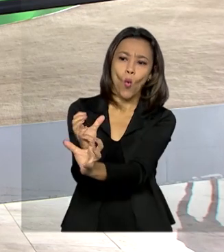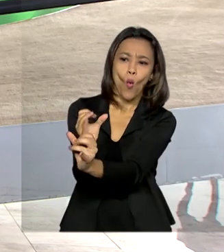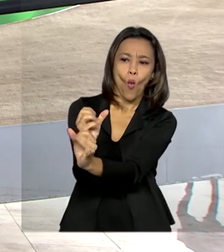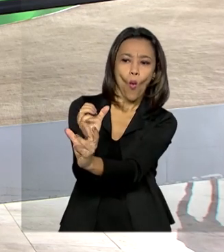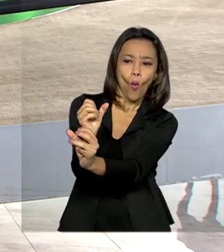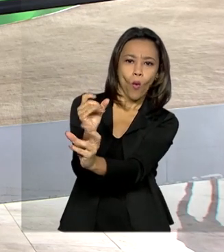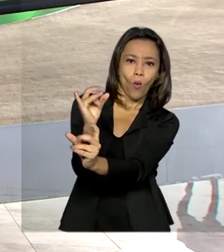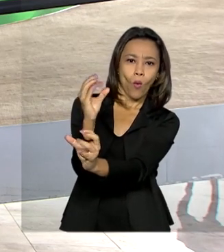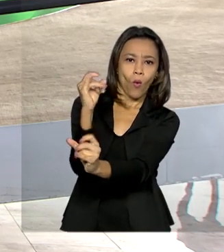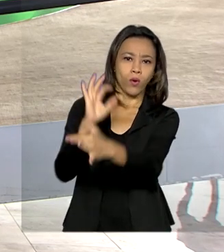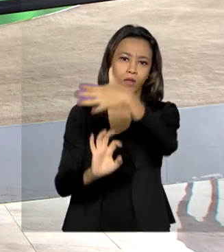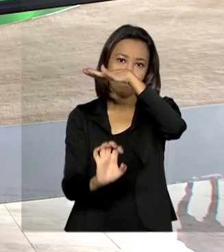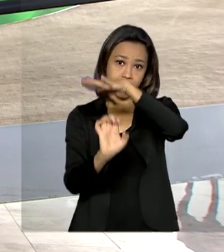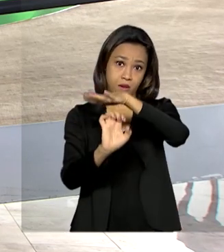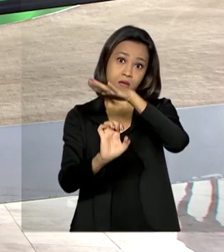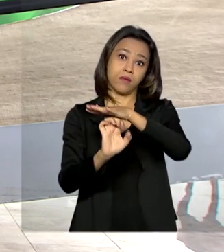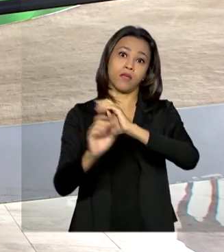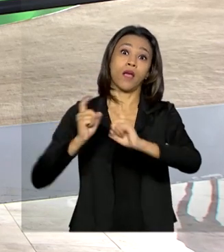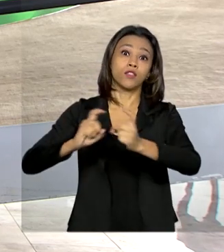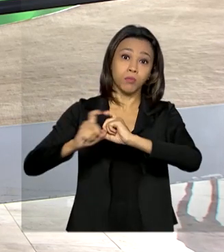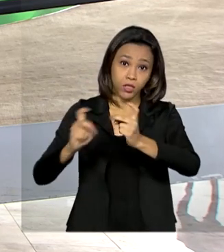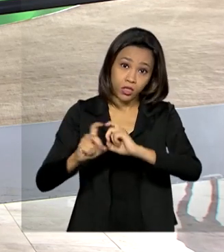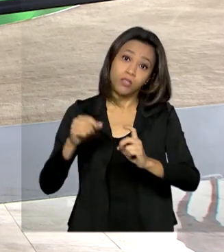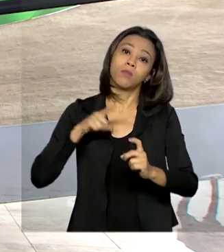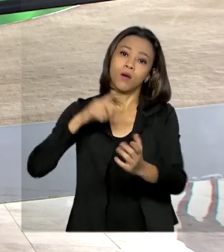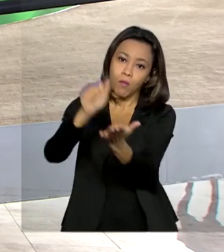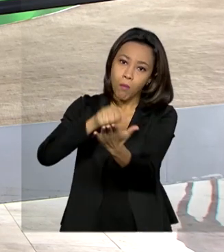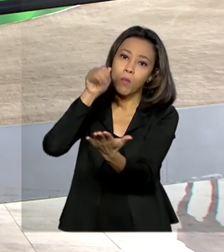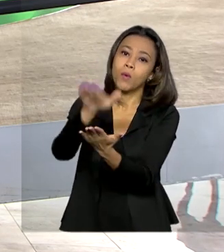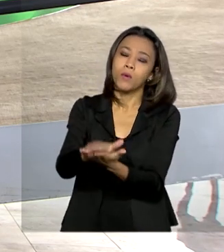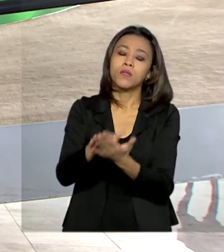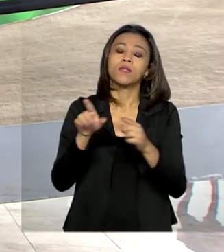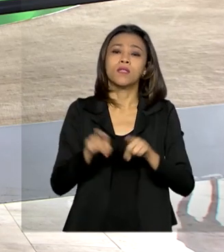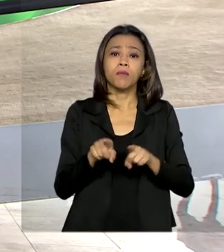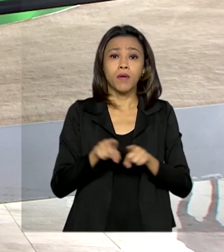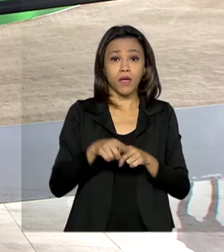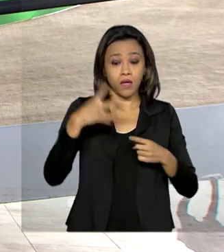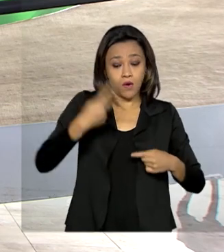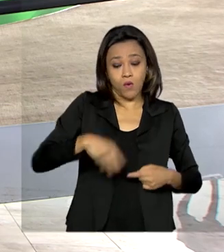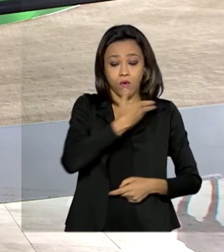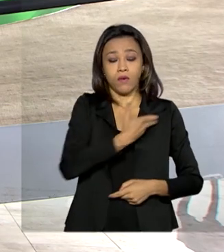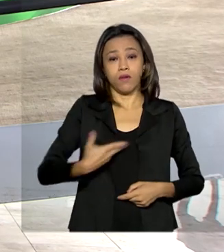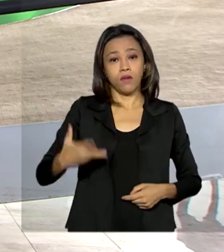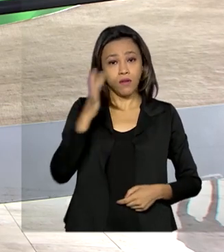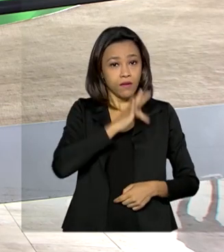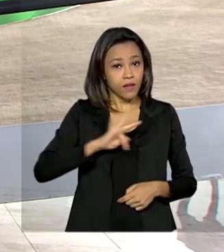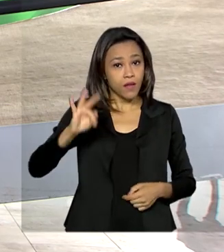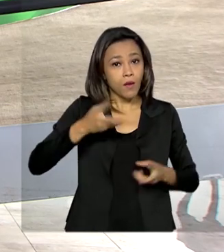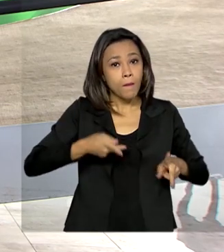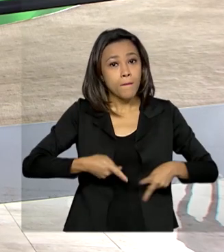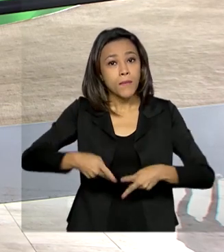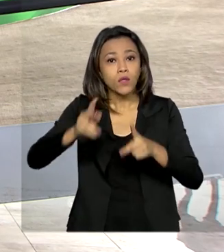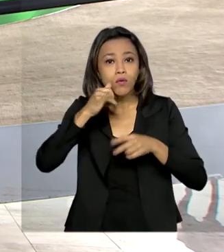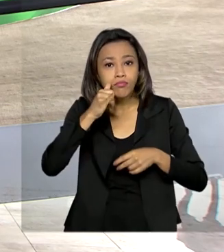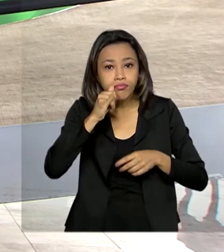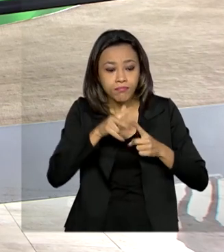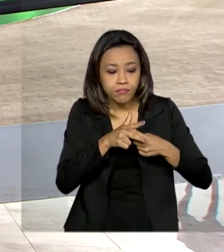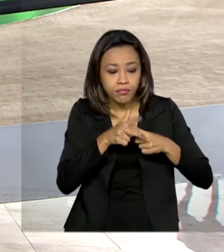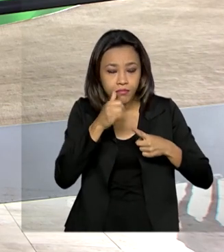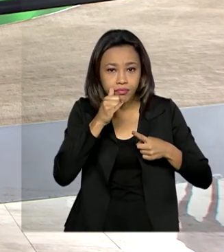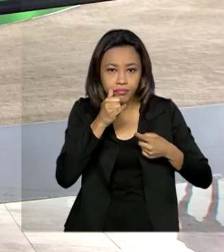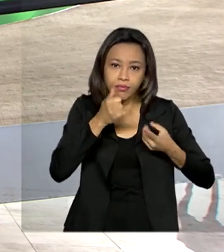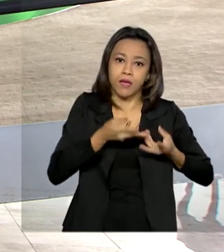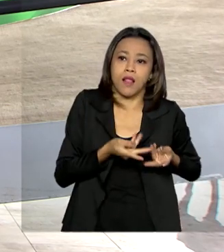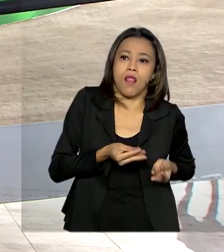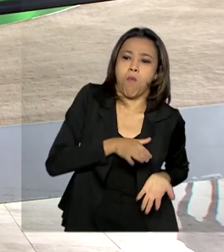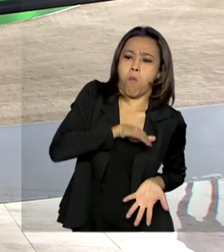da empresa concessionária. No fim de semana, o governo federal enviou geradores para amenizar a situação decorrente da falta de